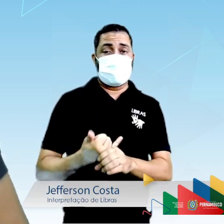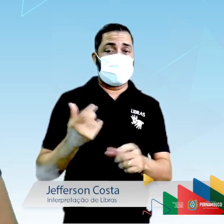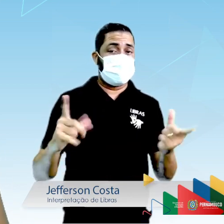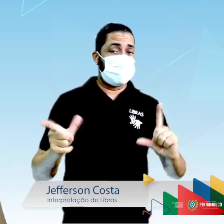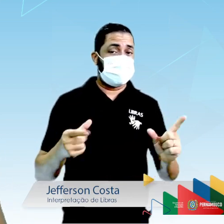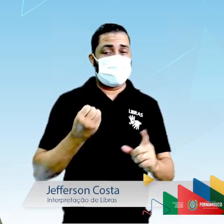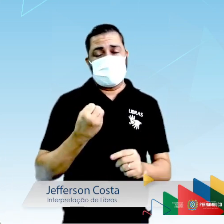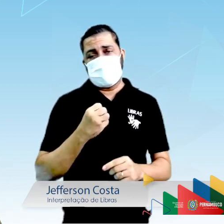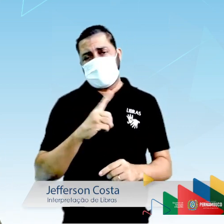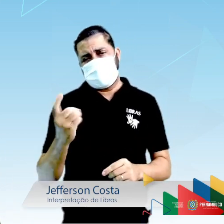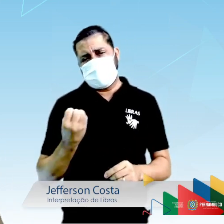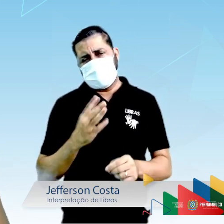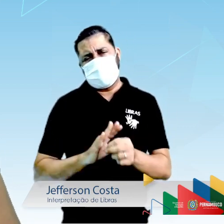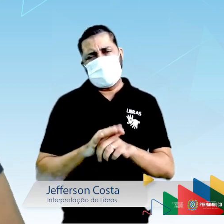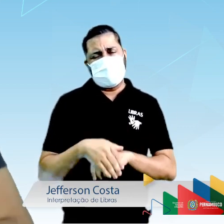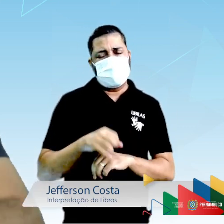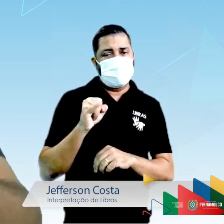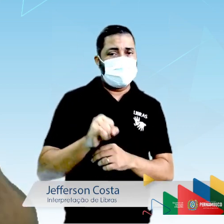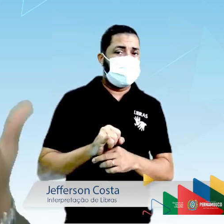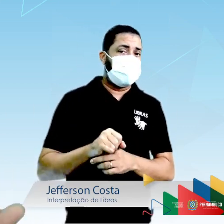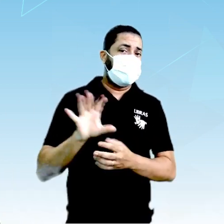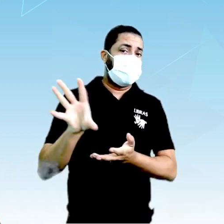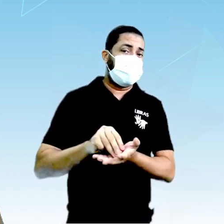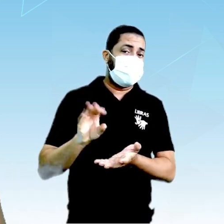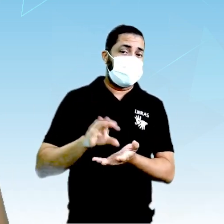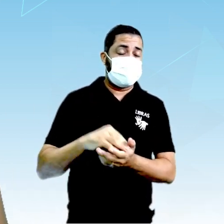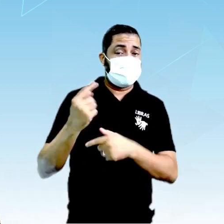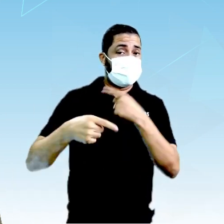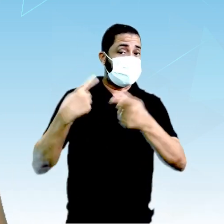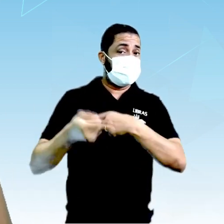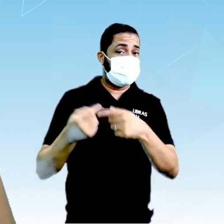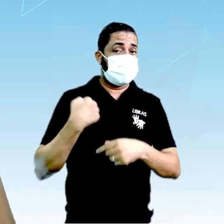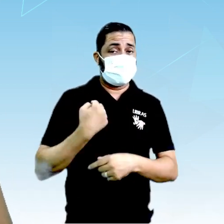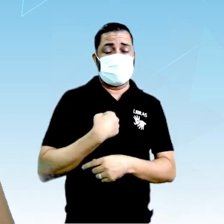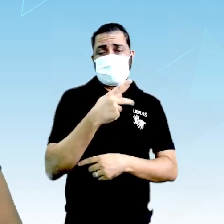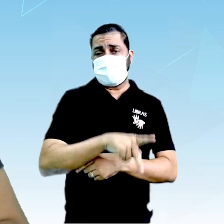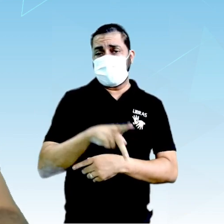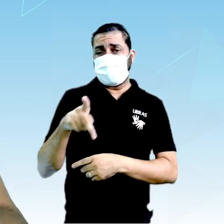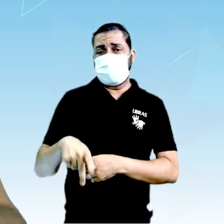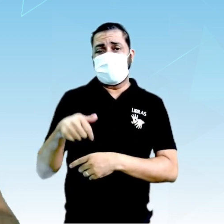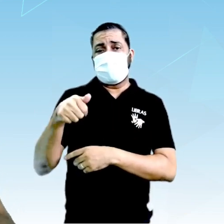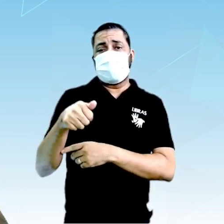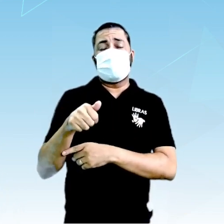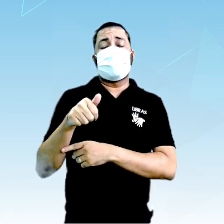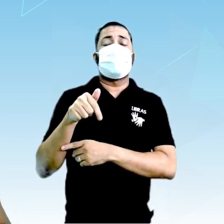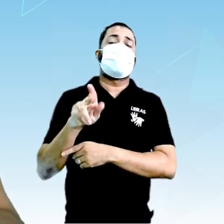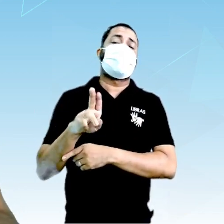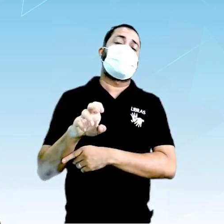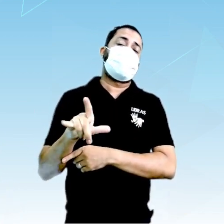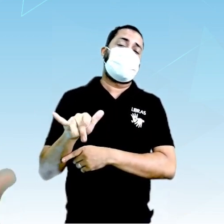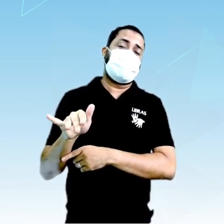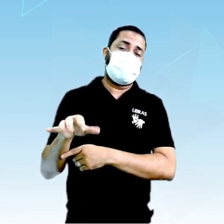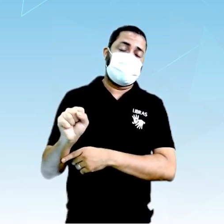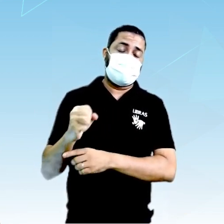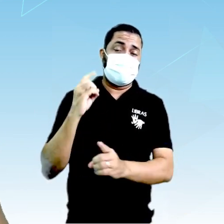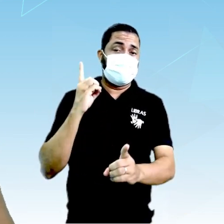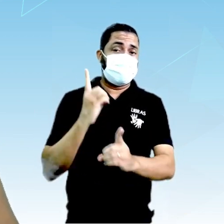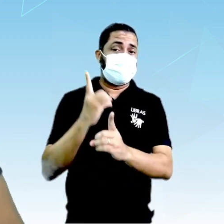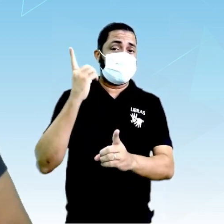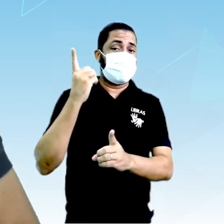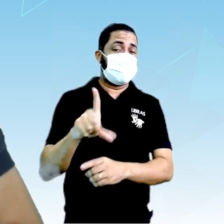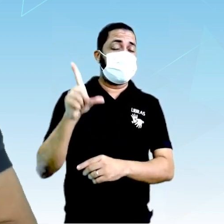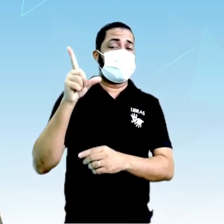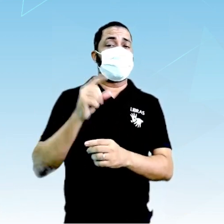se você vai assistir essa aula gravada depois de algum tempo. Eu sou o professor Aquiles Cavalcante e a gente está aqui se encontrando mais uma vez